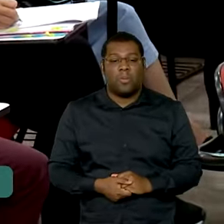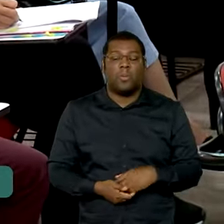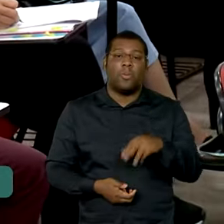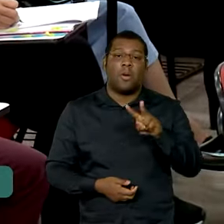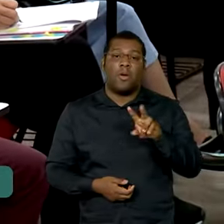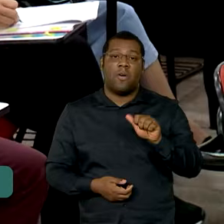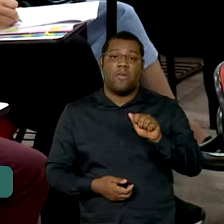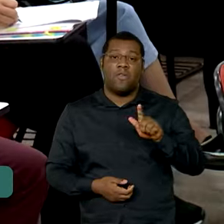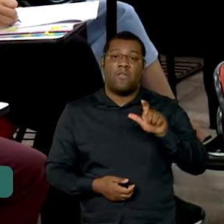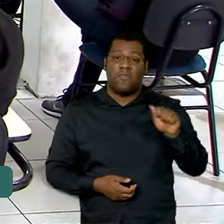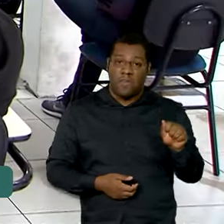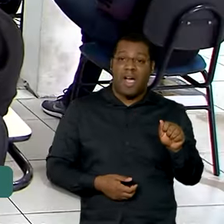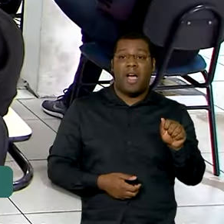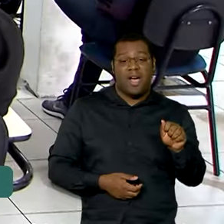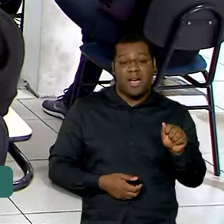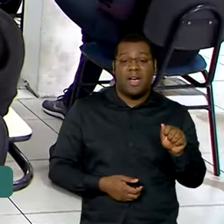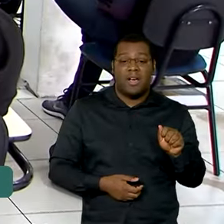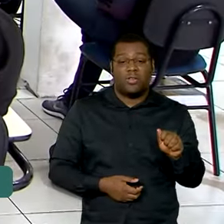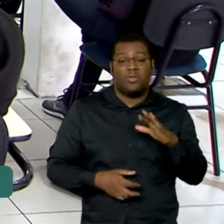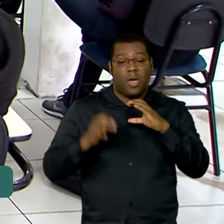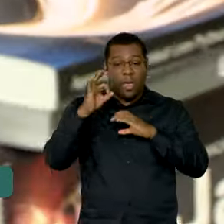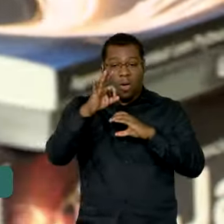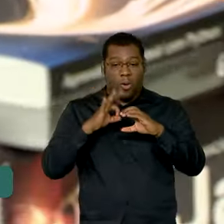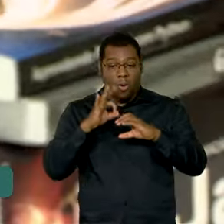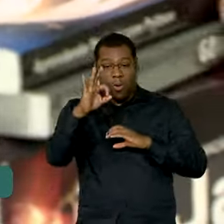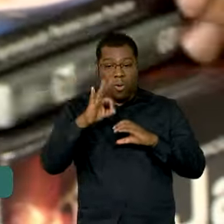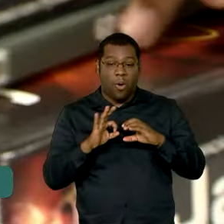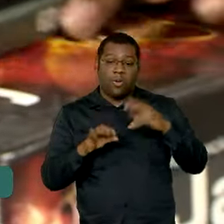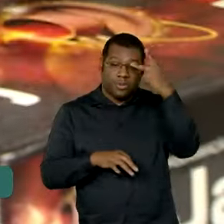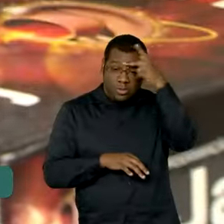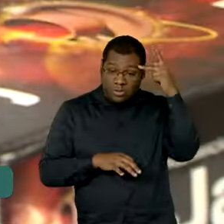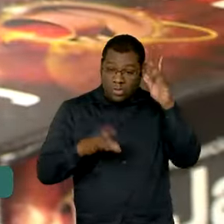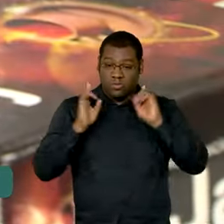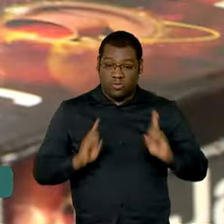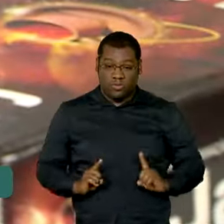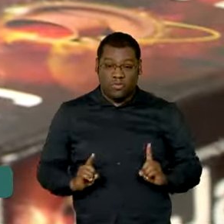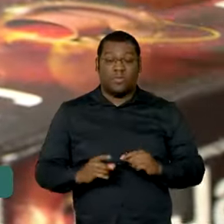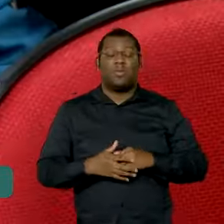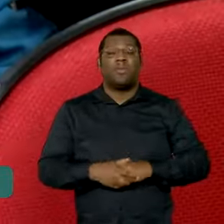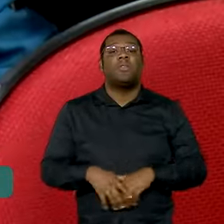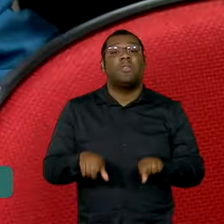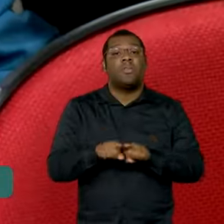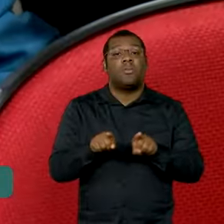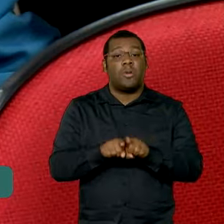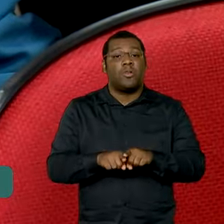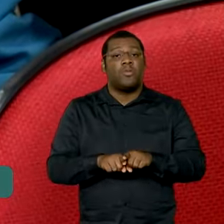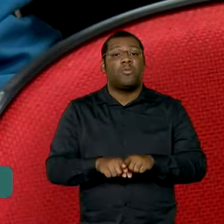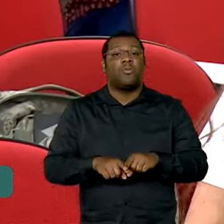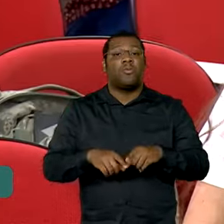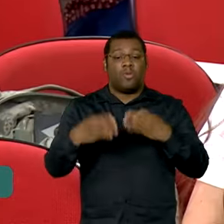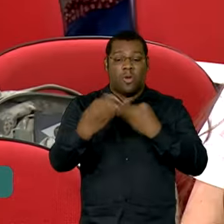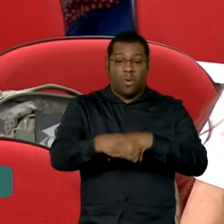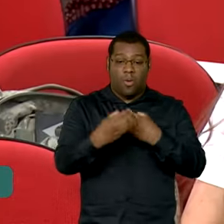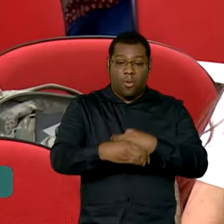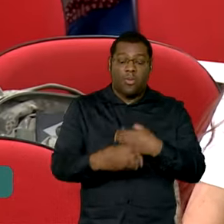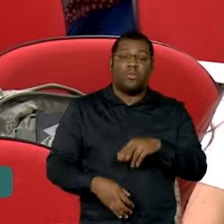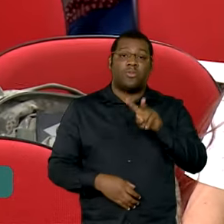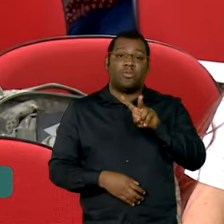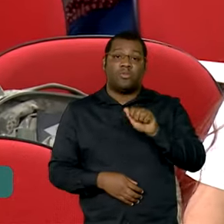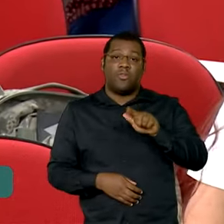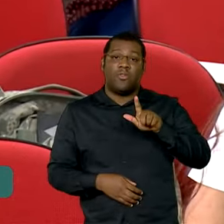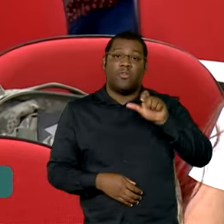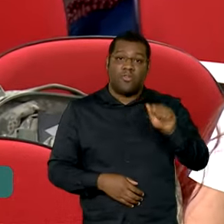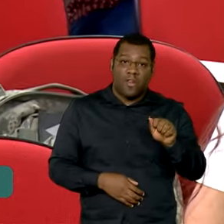vagas para pessoas com deficiência, o concurso também reserva vagas para pessoas de origem